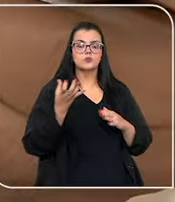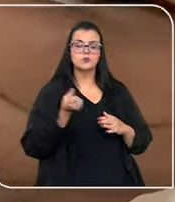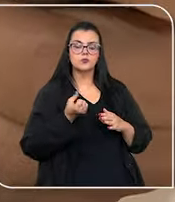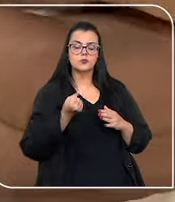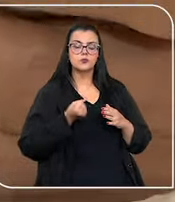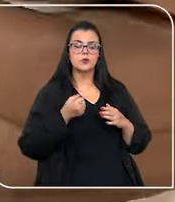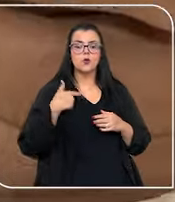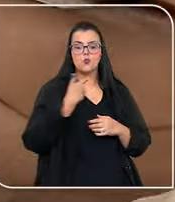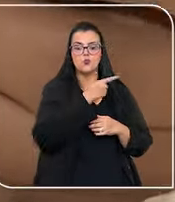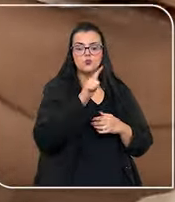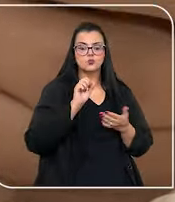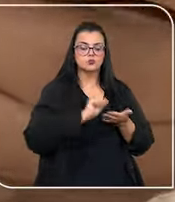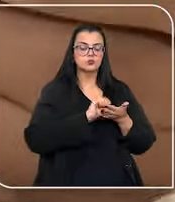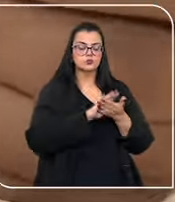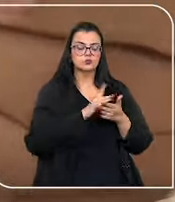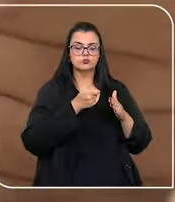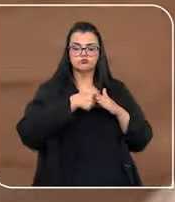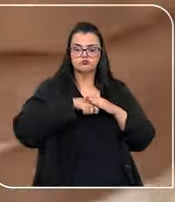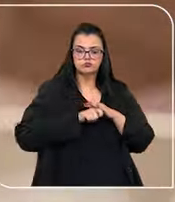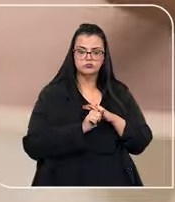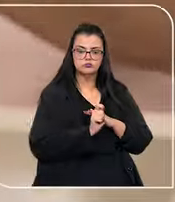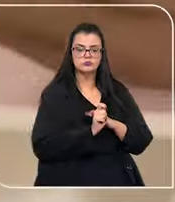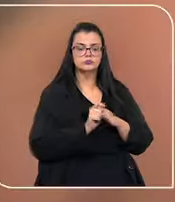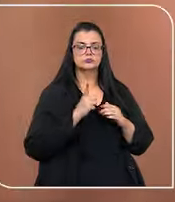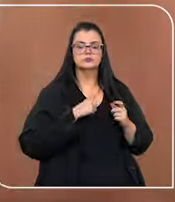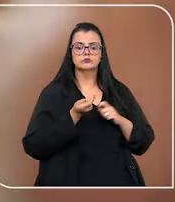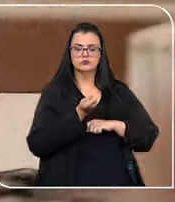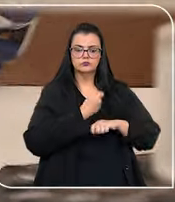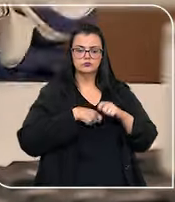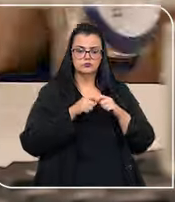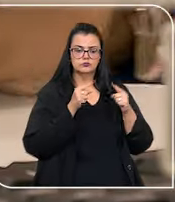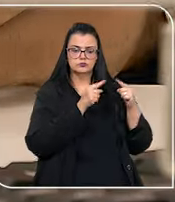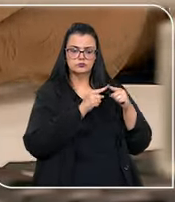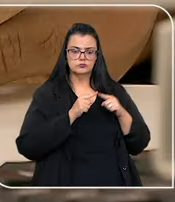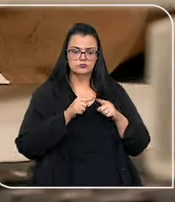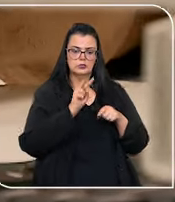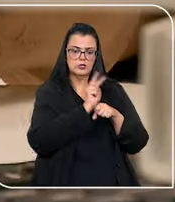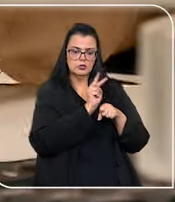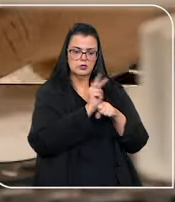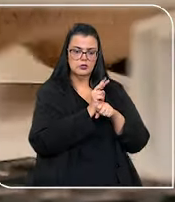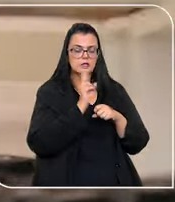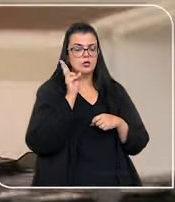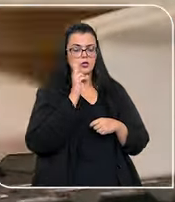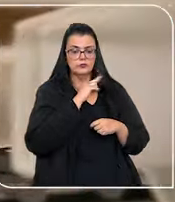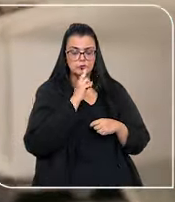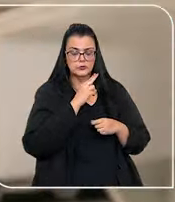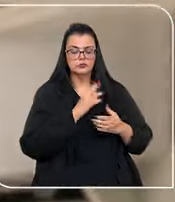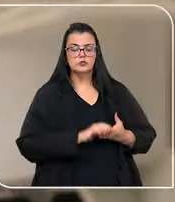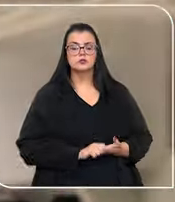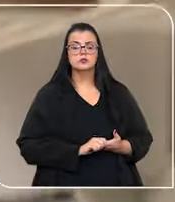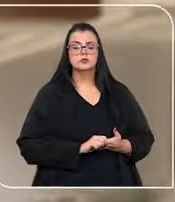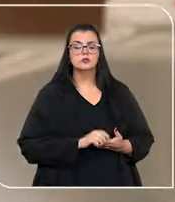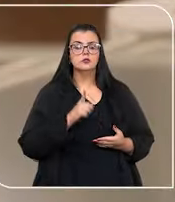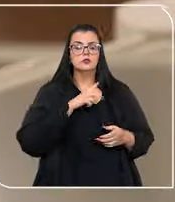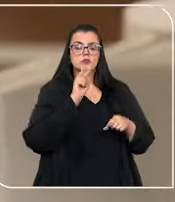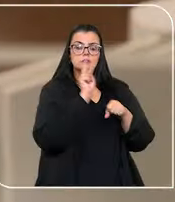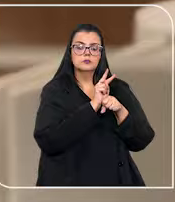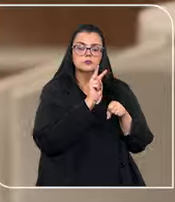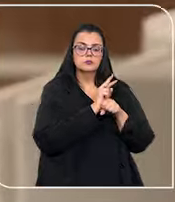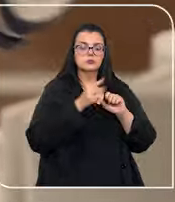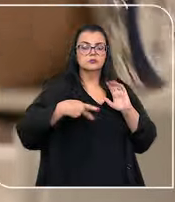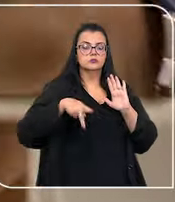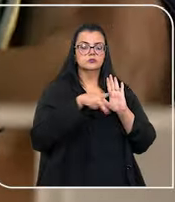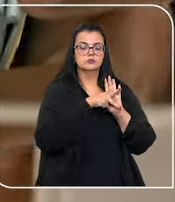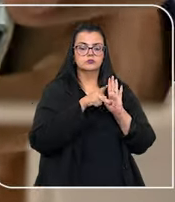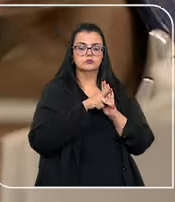a poupança, mas outras aplicações financeiras que também se caracterizam como reserva para emergência devem ter a